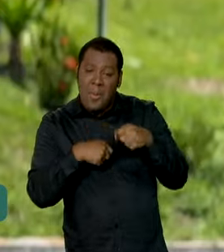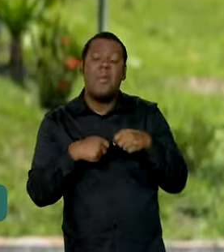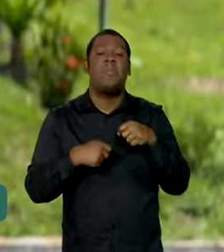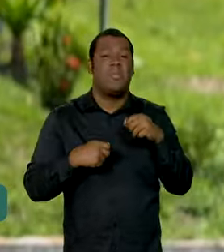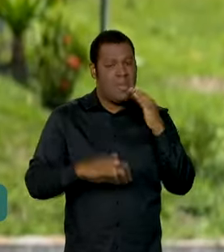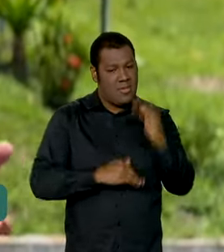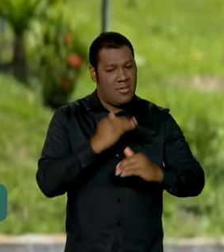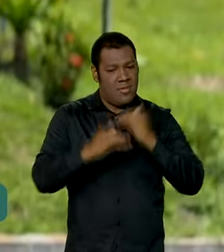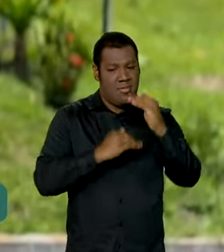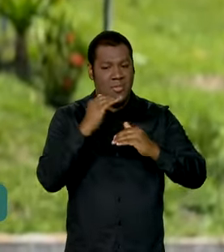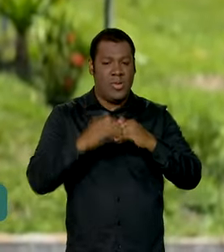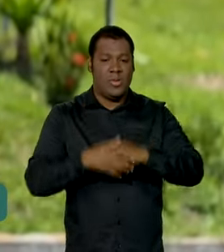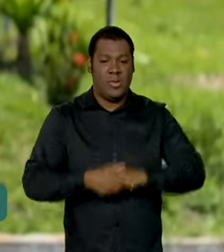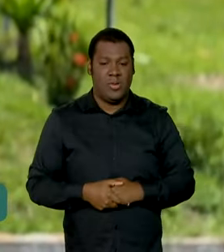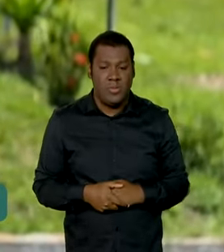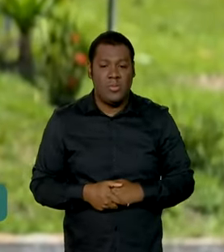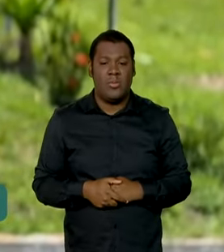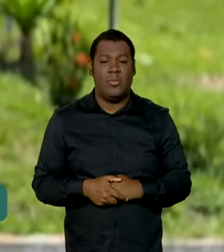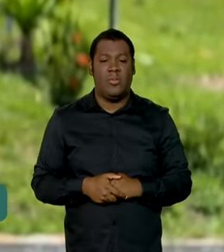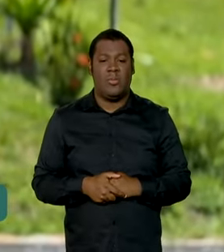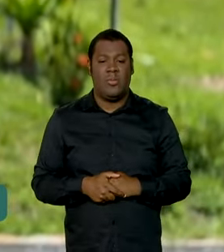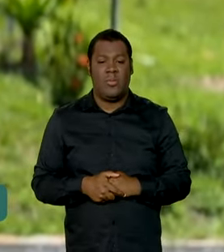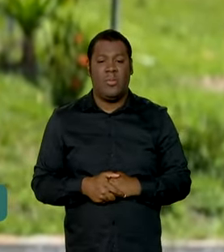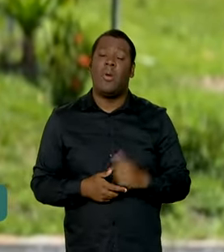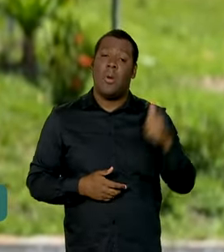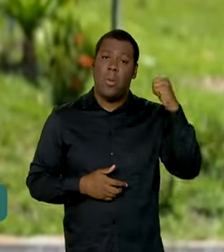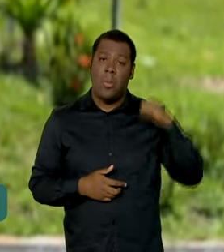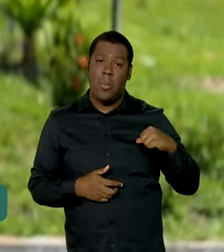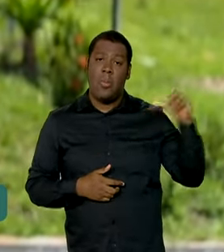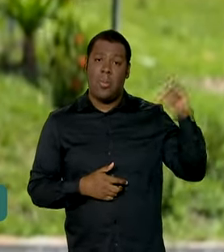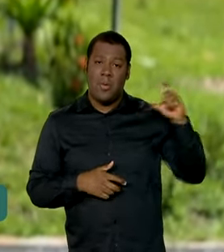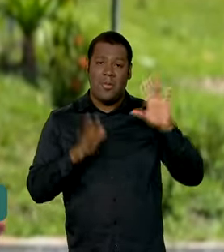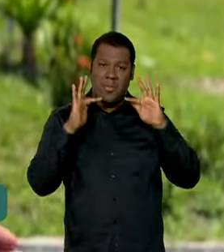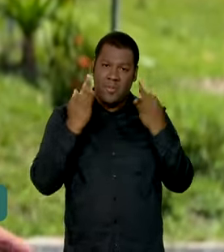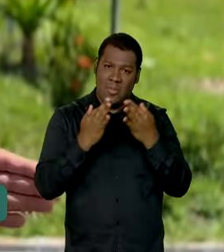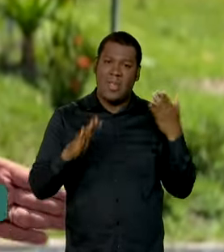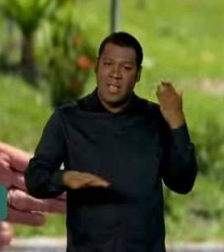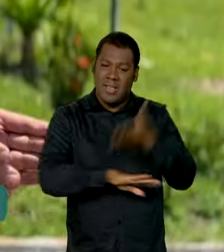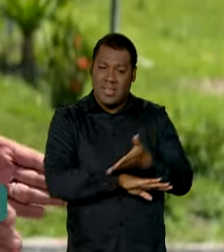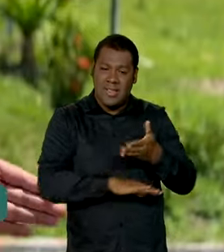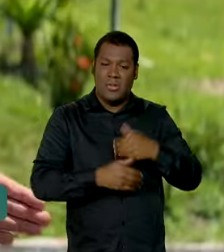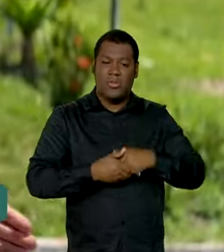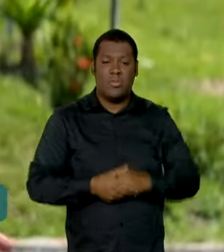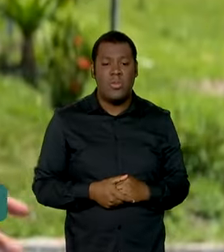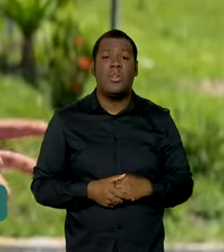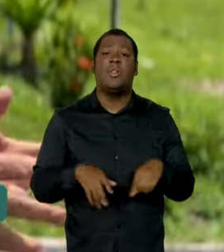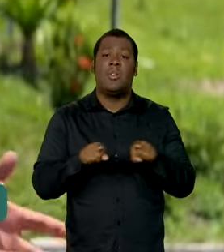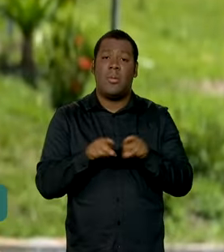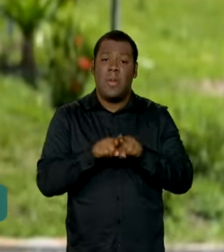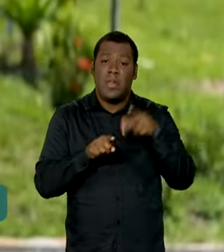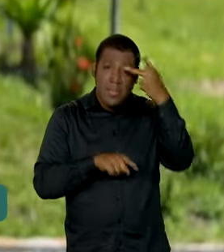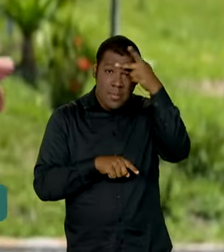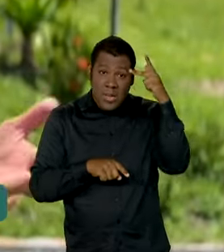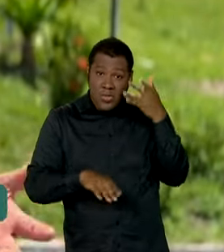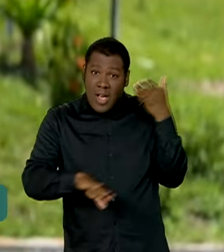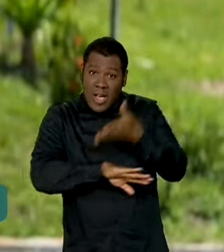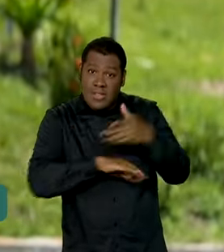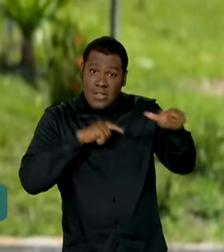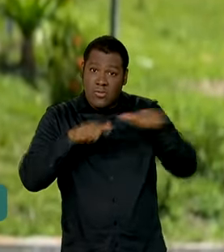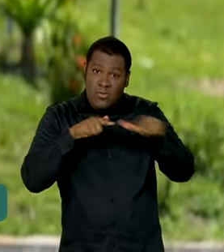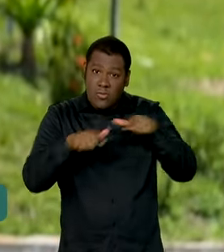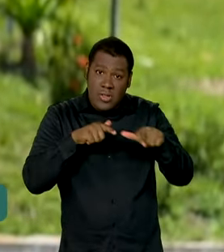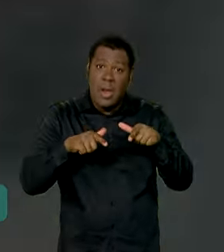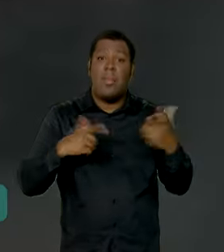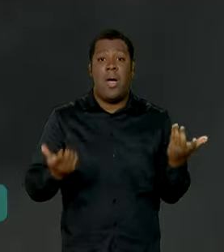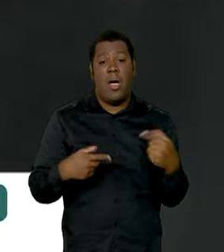de renda maior na transferência como Bolsa Família, mas também a condição de trabalho, de mais emprego, mais